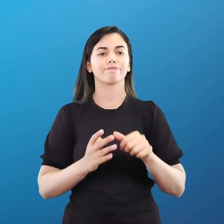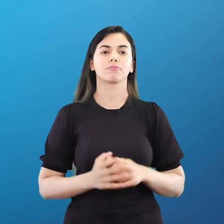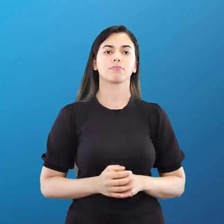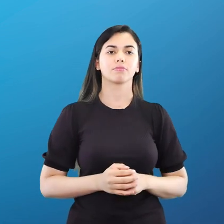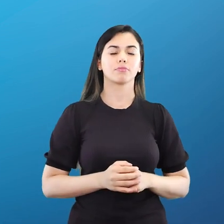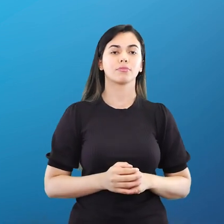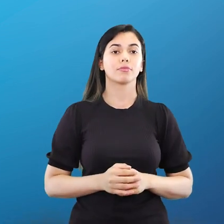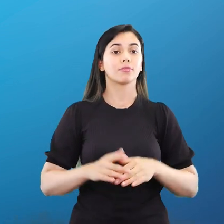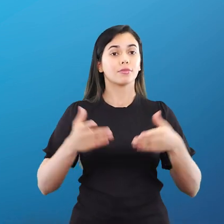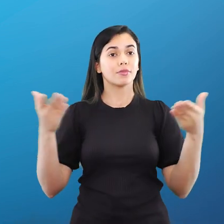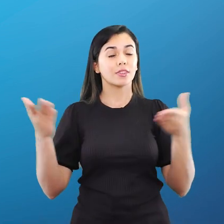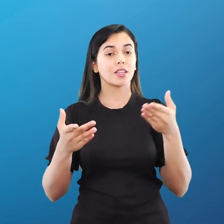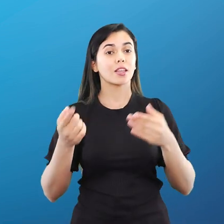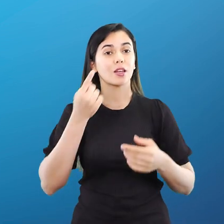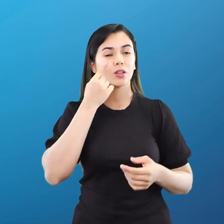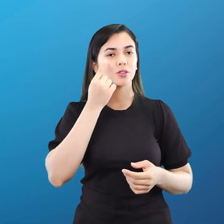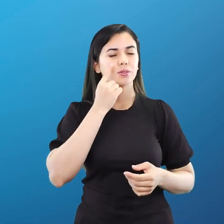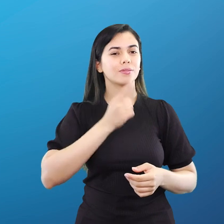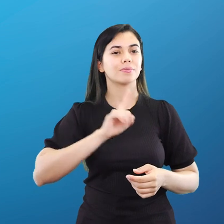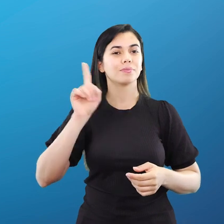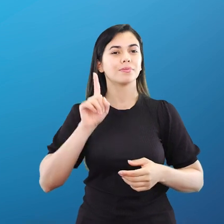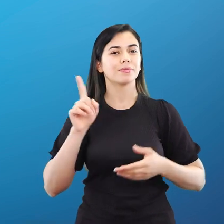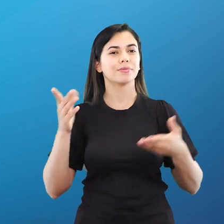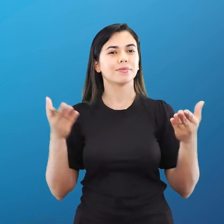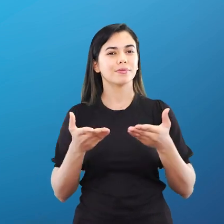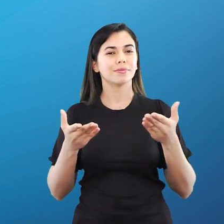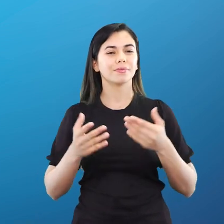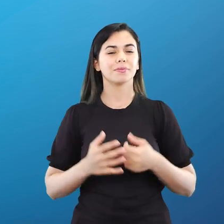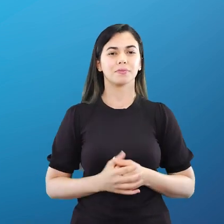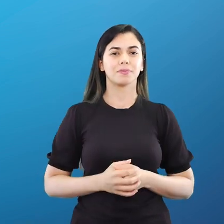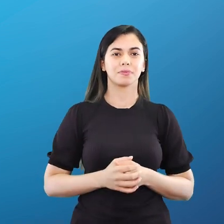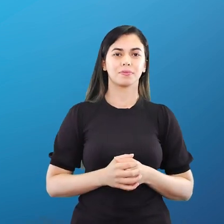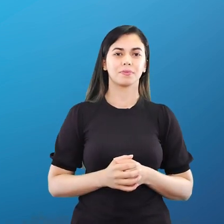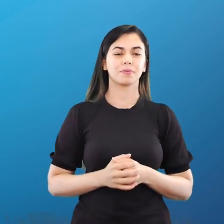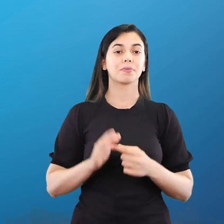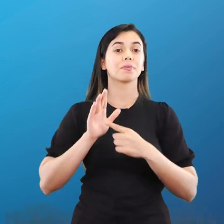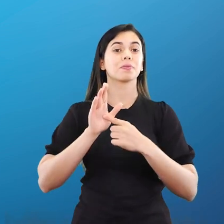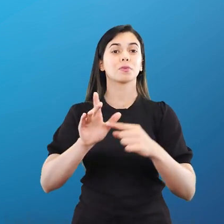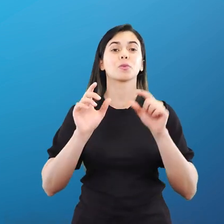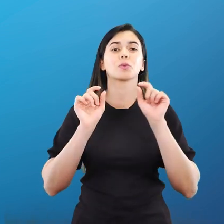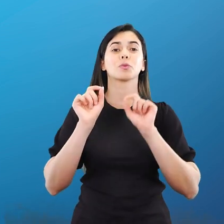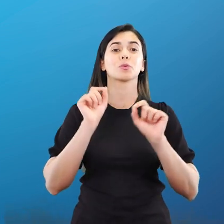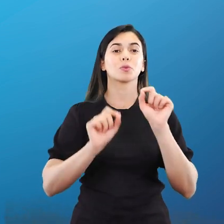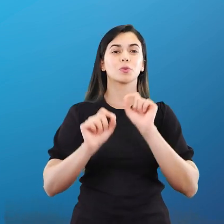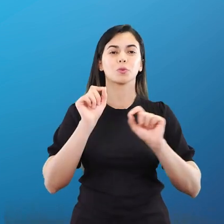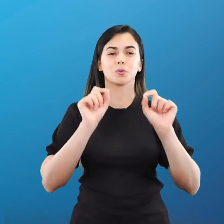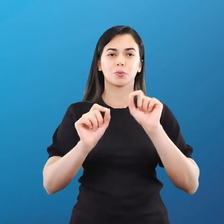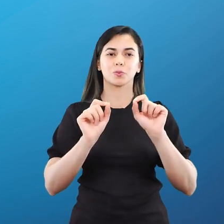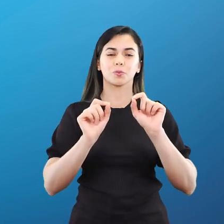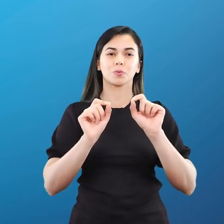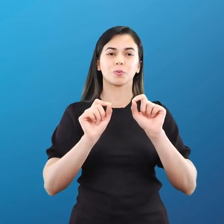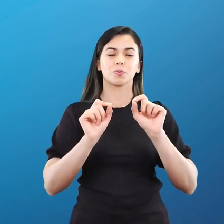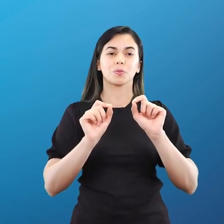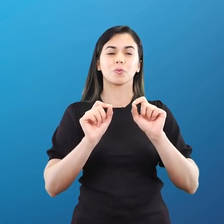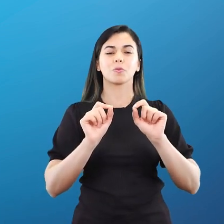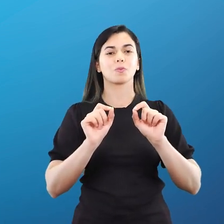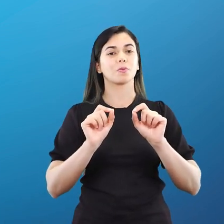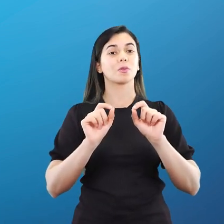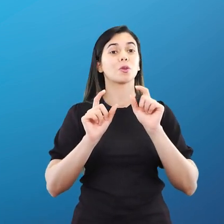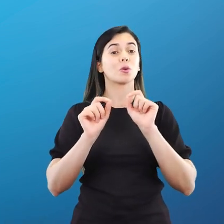Essa imagem que está aparecendo para vocês aqui, ó, em cima, mostra, né, a encenação